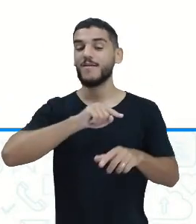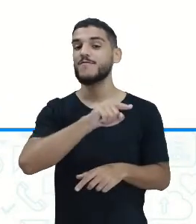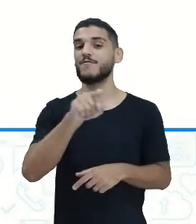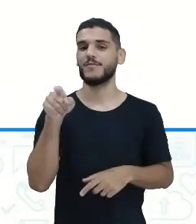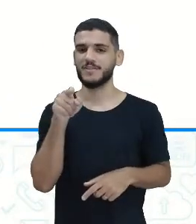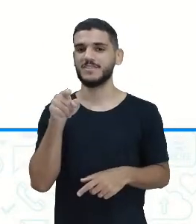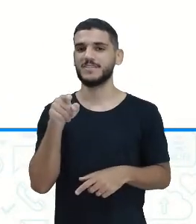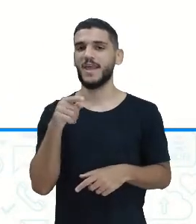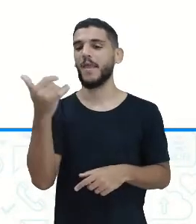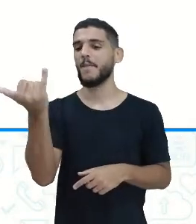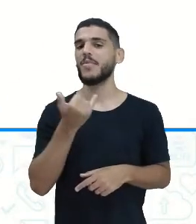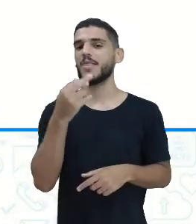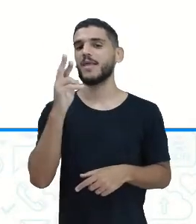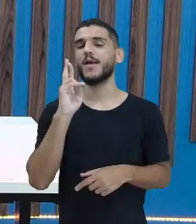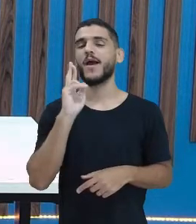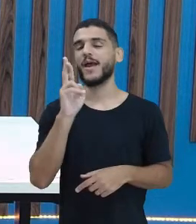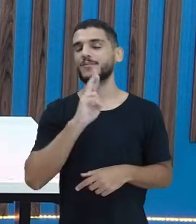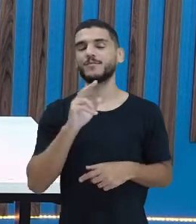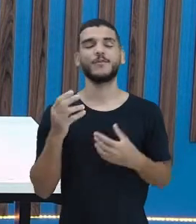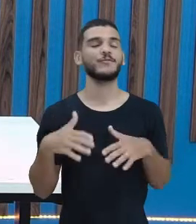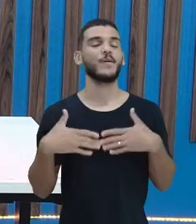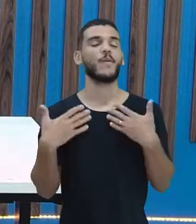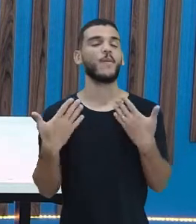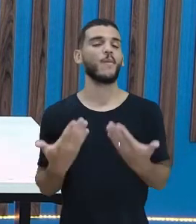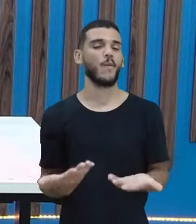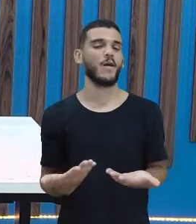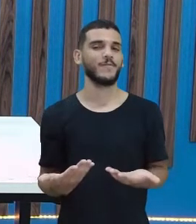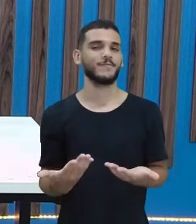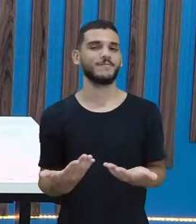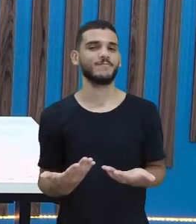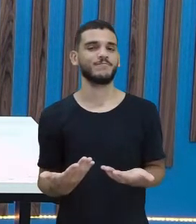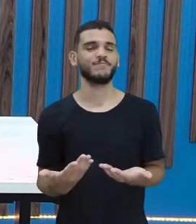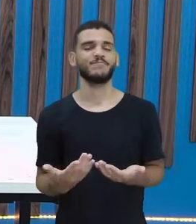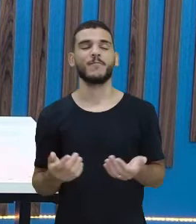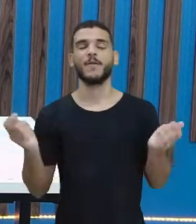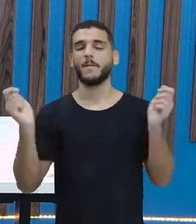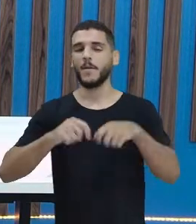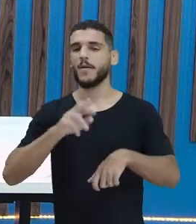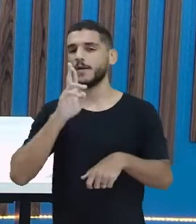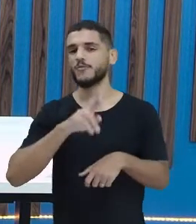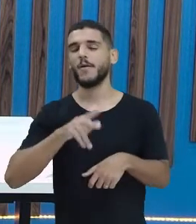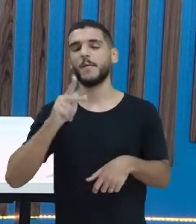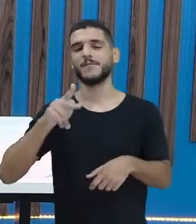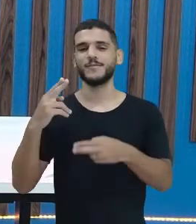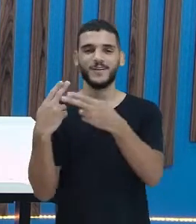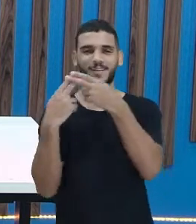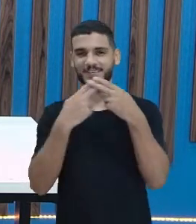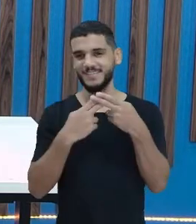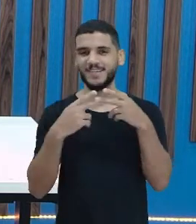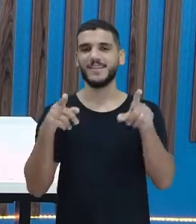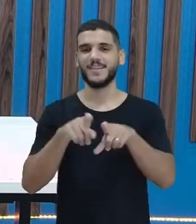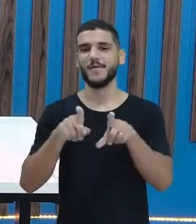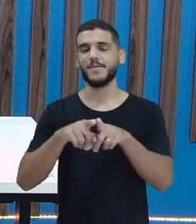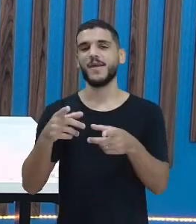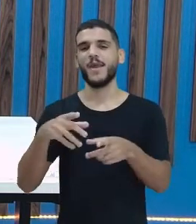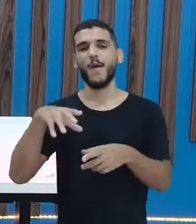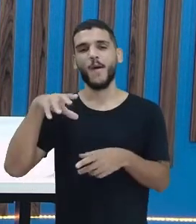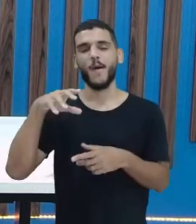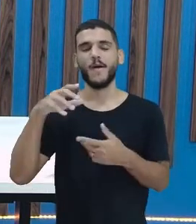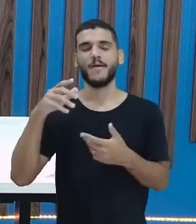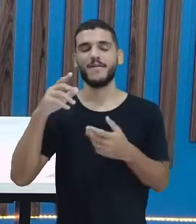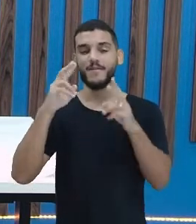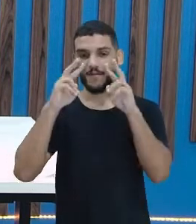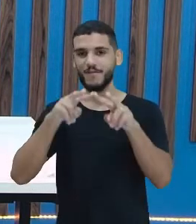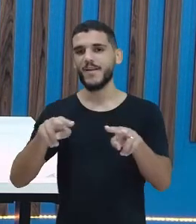você me diga qual é a resposta. Pode dizer, professora Iris, e ela passa para mim. Ou então, ela pode ouvir o que vocês estão falando aí de